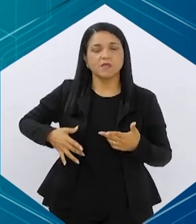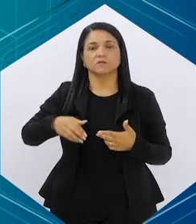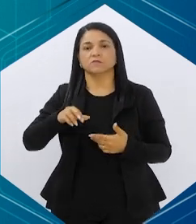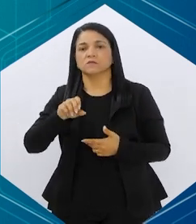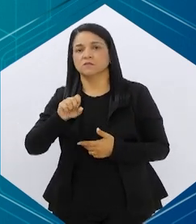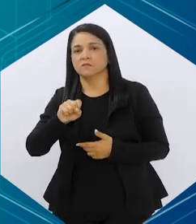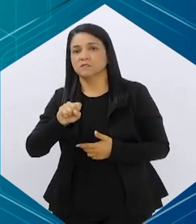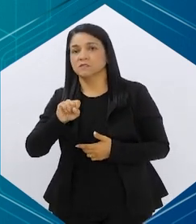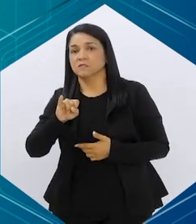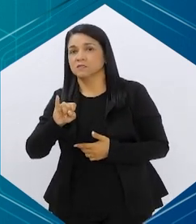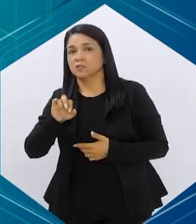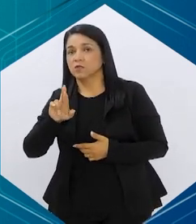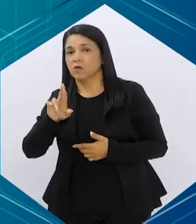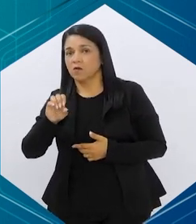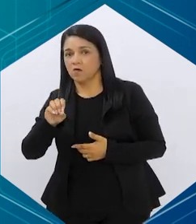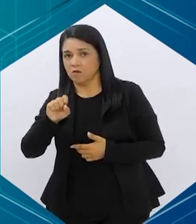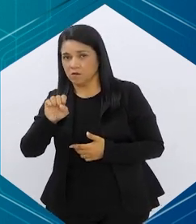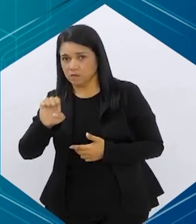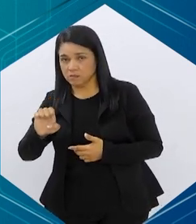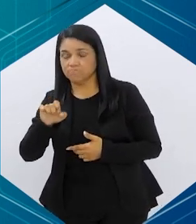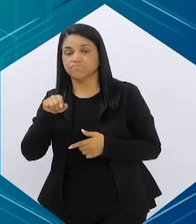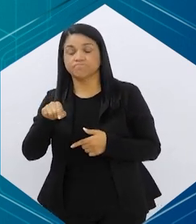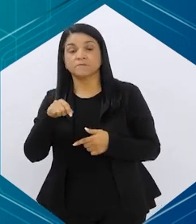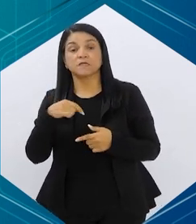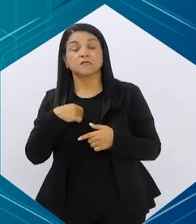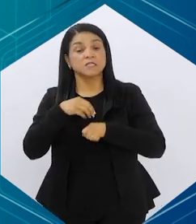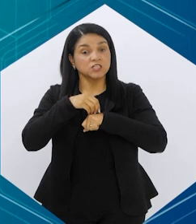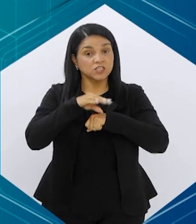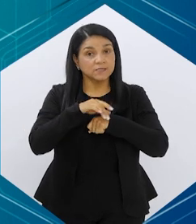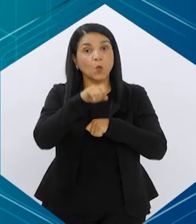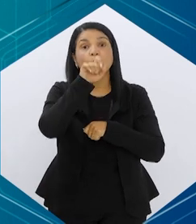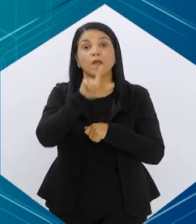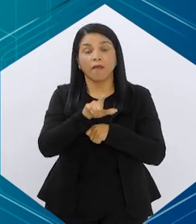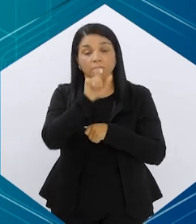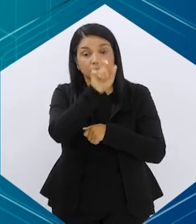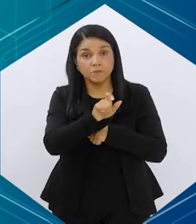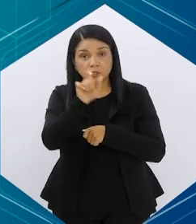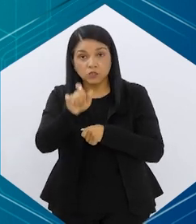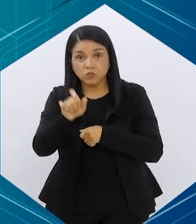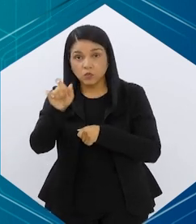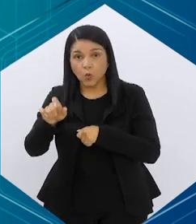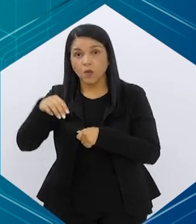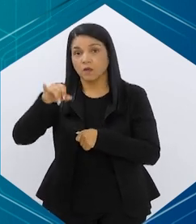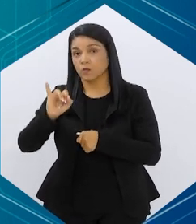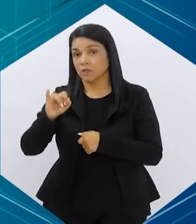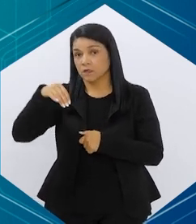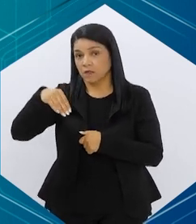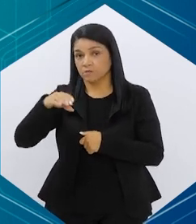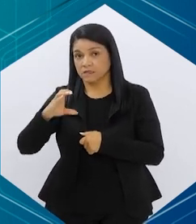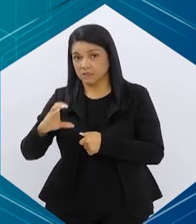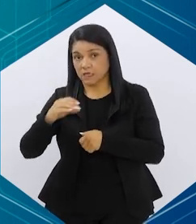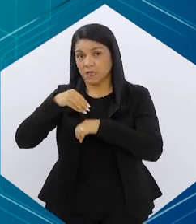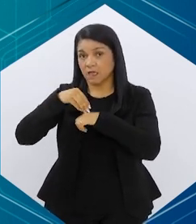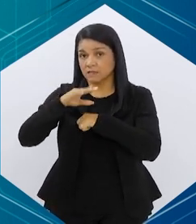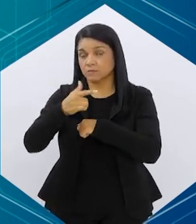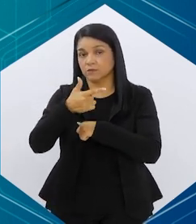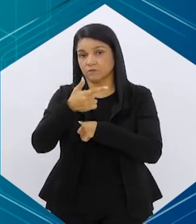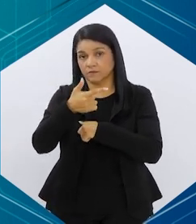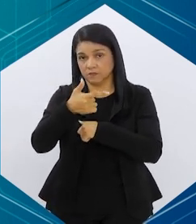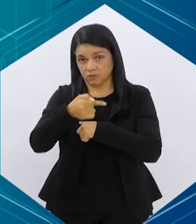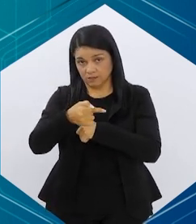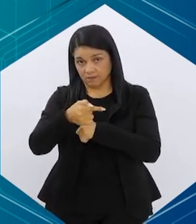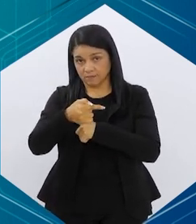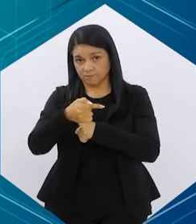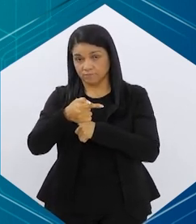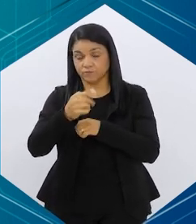cirrose por gordura no fígado, enfim. Então, quem vai ter indicação são aqueles pacientes com índice de massa corporal acima de 27,